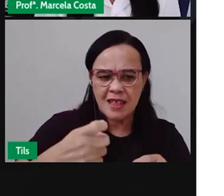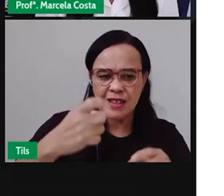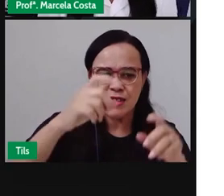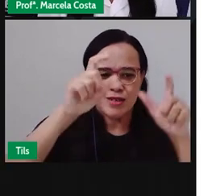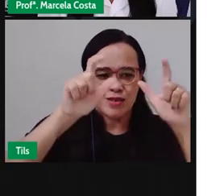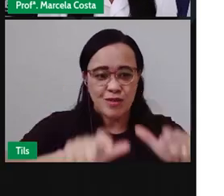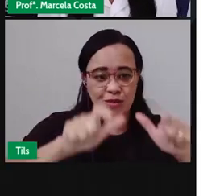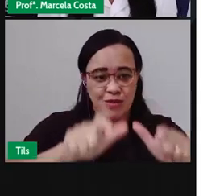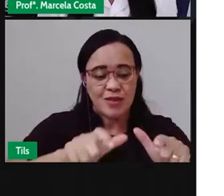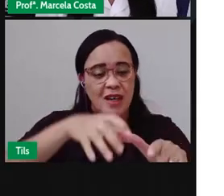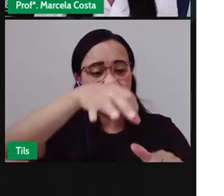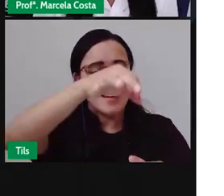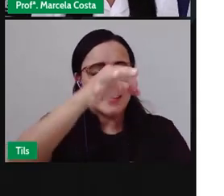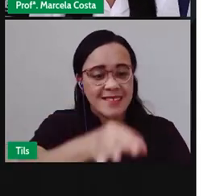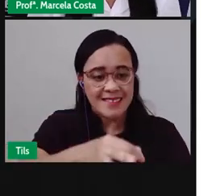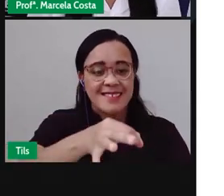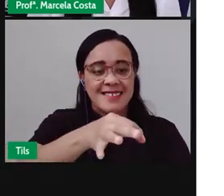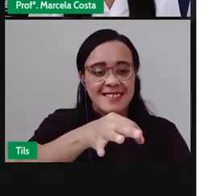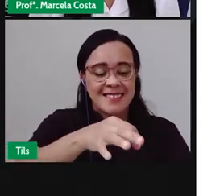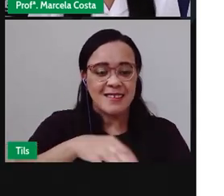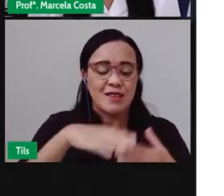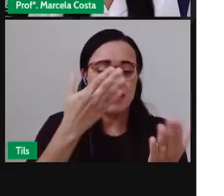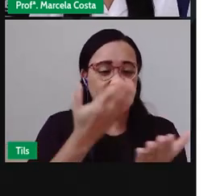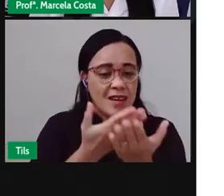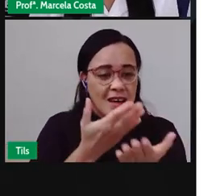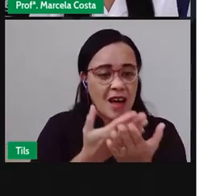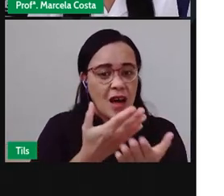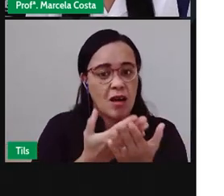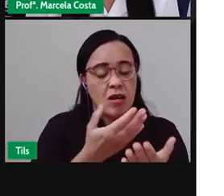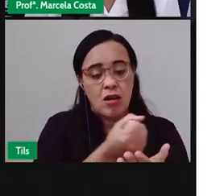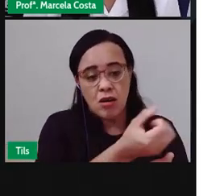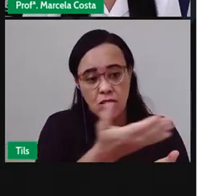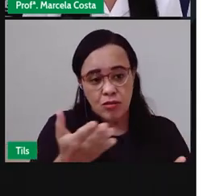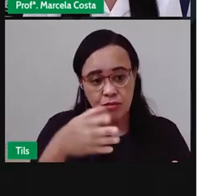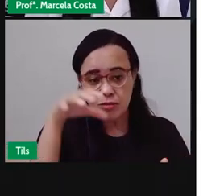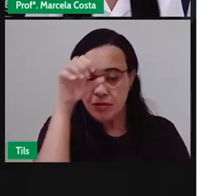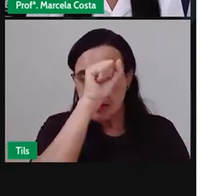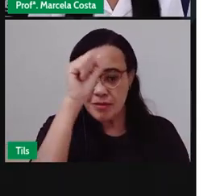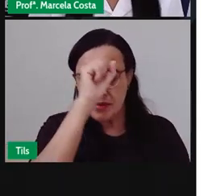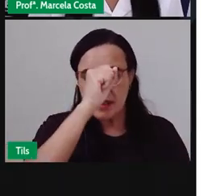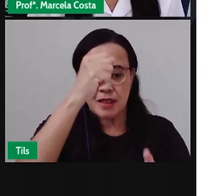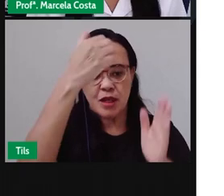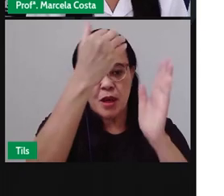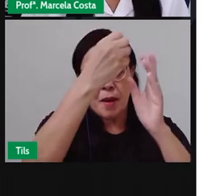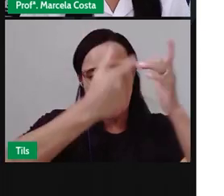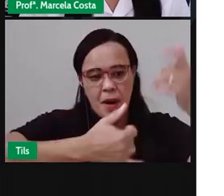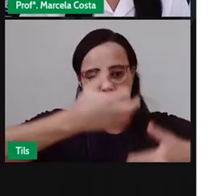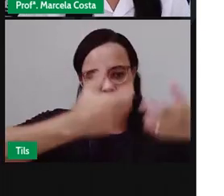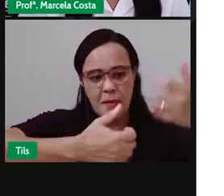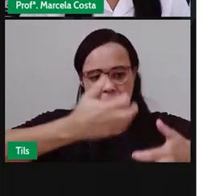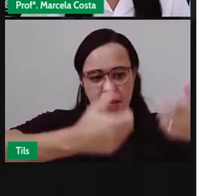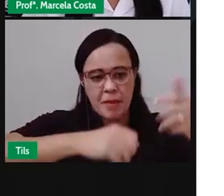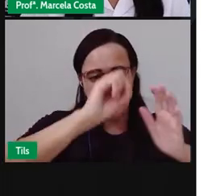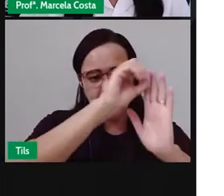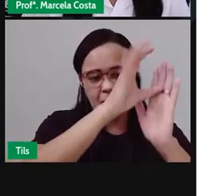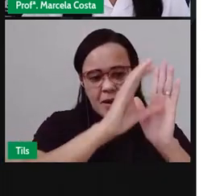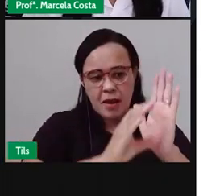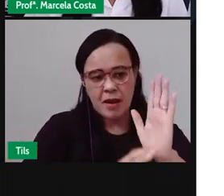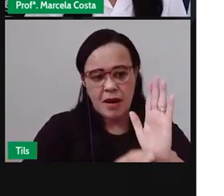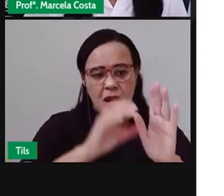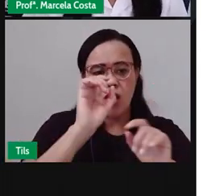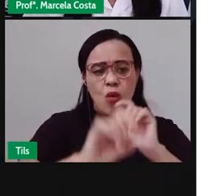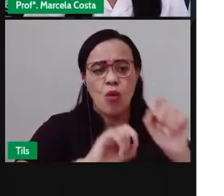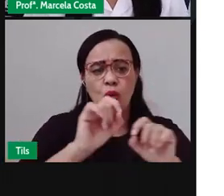Então, com essa aula, vocês vão aprender a descrever as características do lugar de vivência de